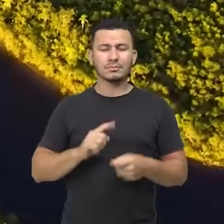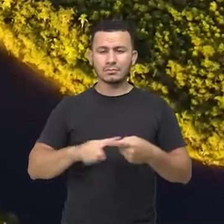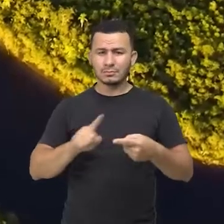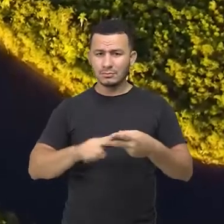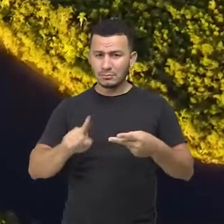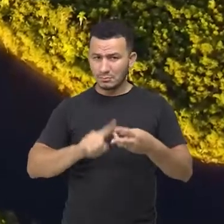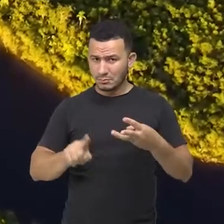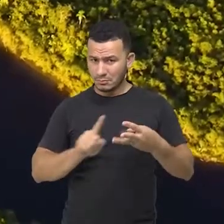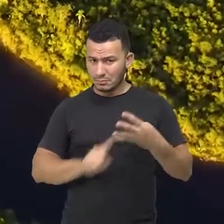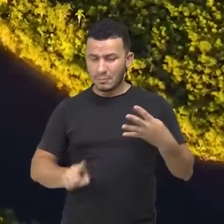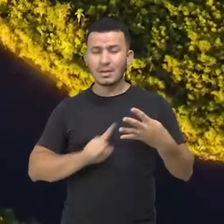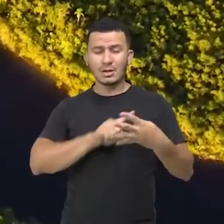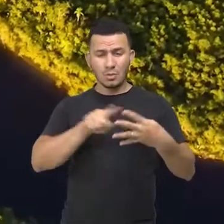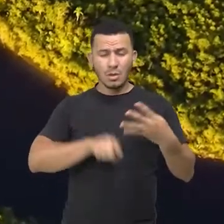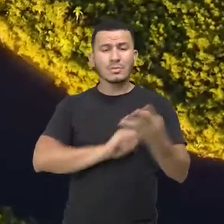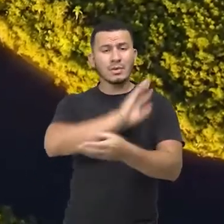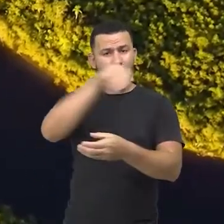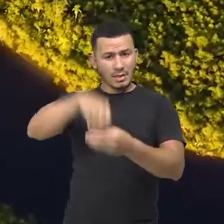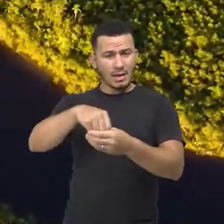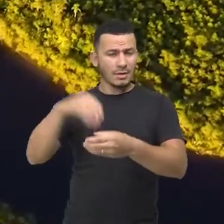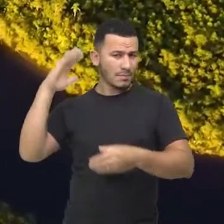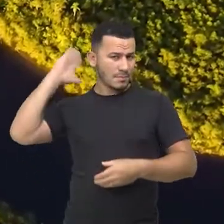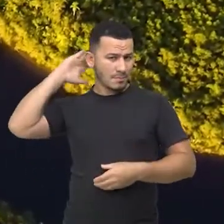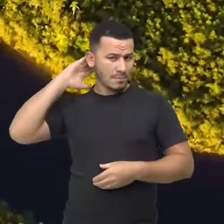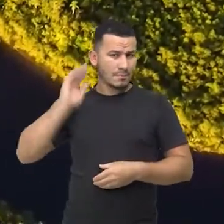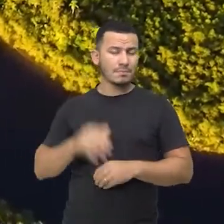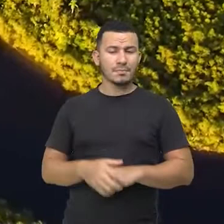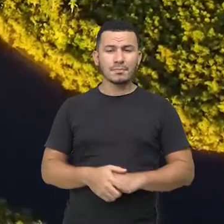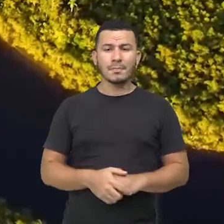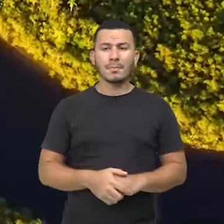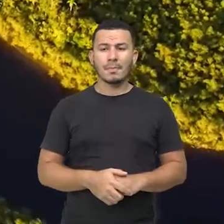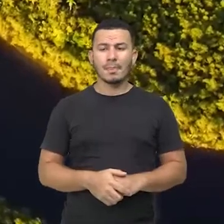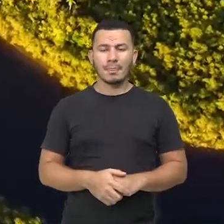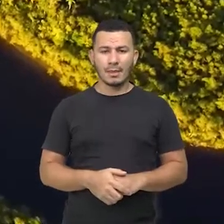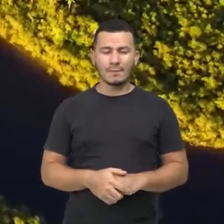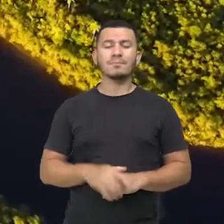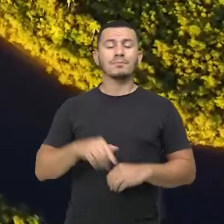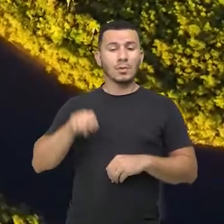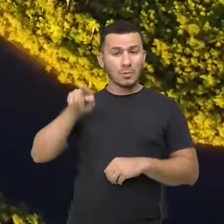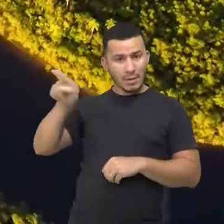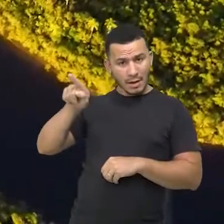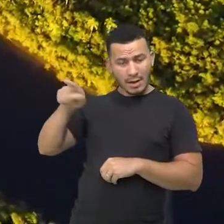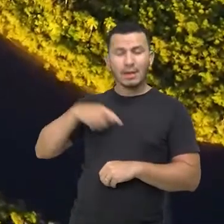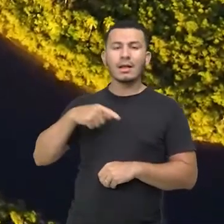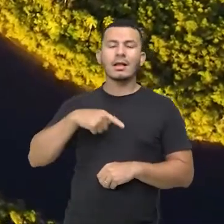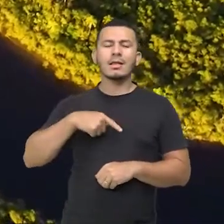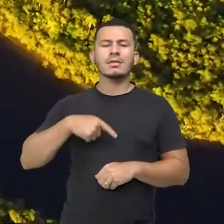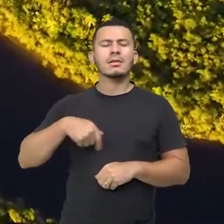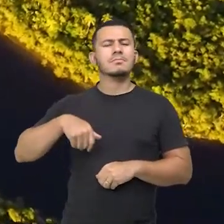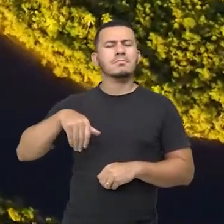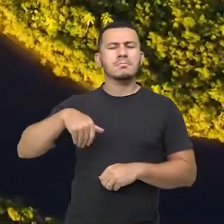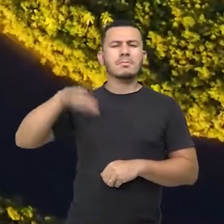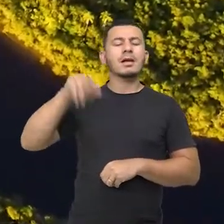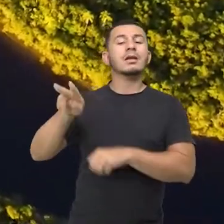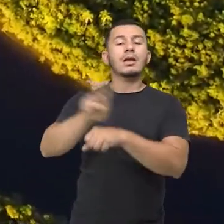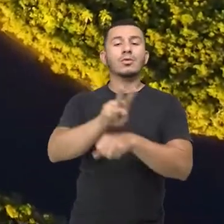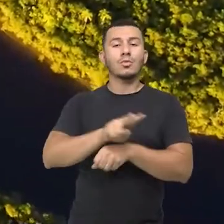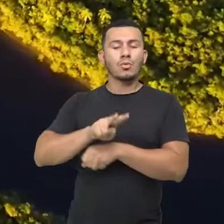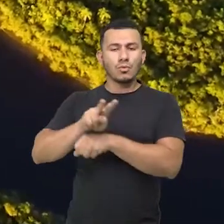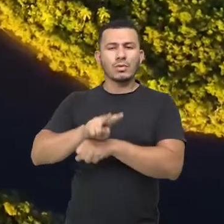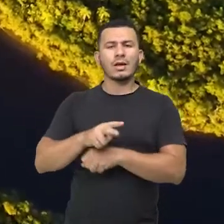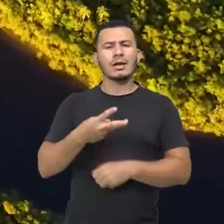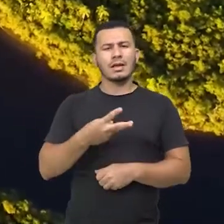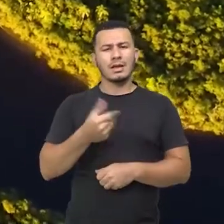Benevides, Marituba e Santa Isabel do Pará. O Reviz Metrópole da Amazônia contempla a indicação de preservar parte dos